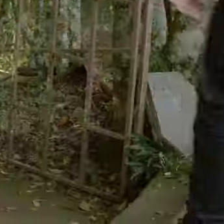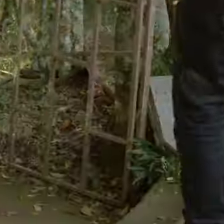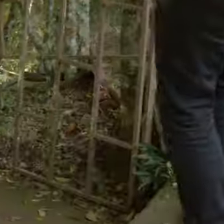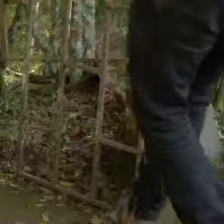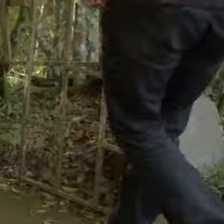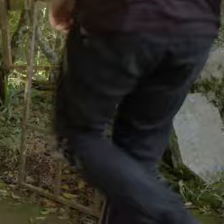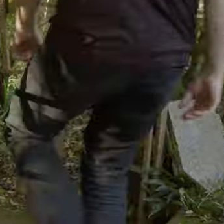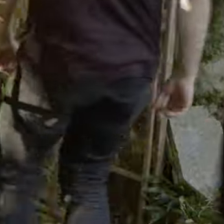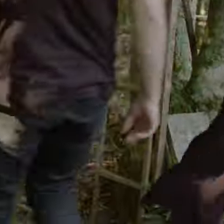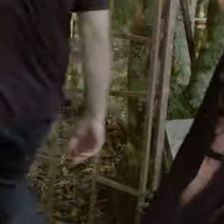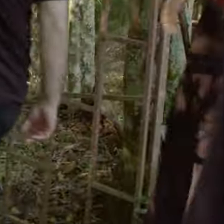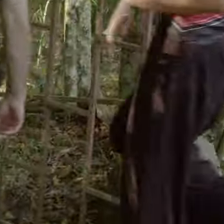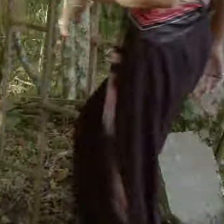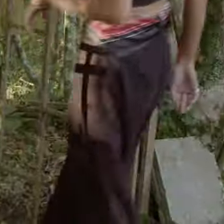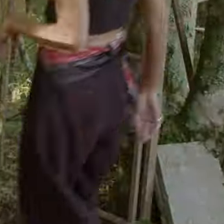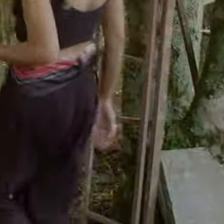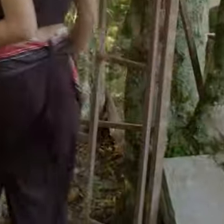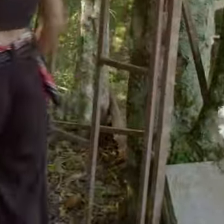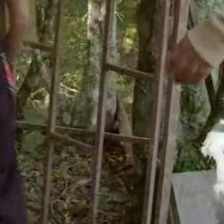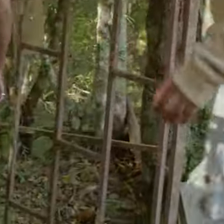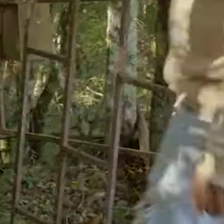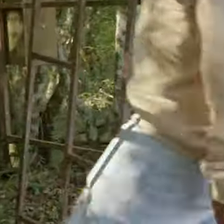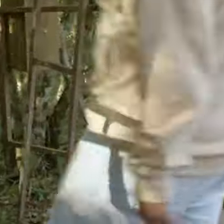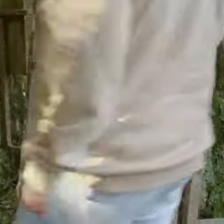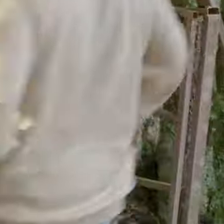Entram no mato a pé E descem Uma escadaria Com corrimão